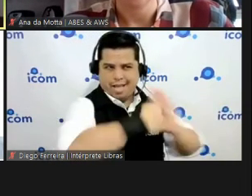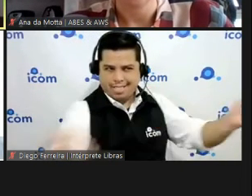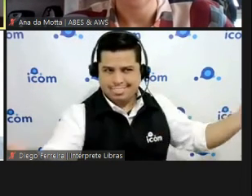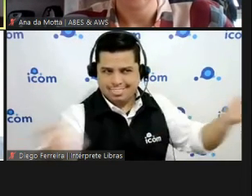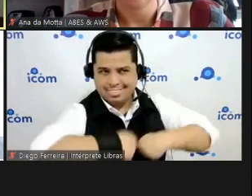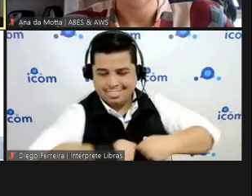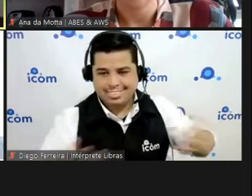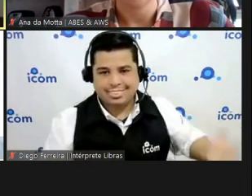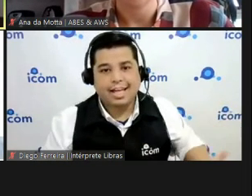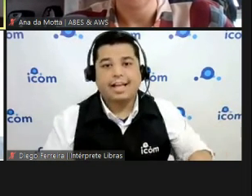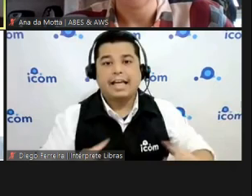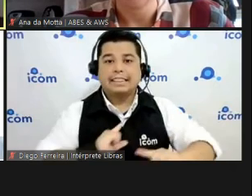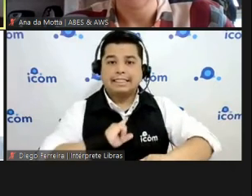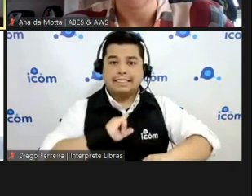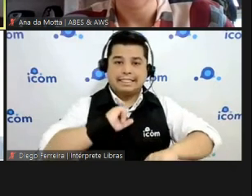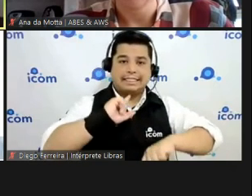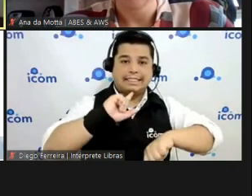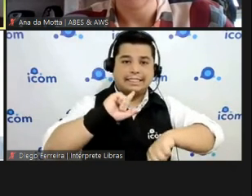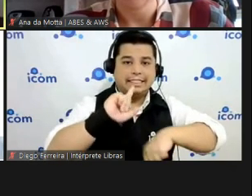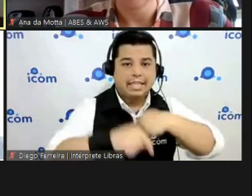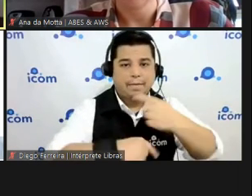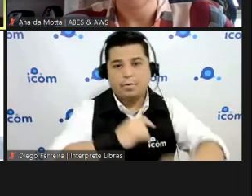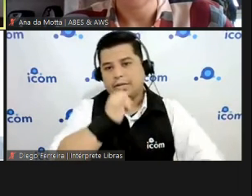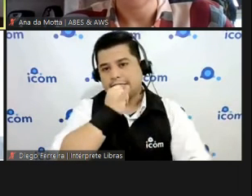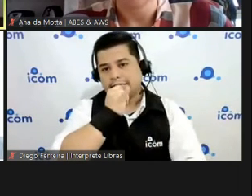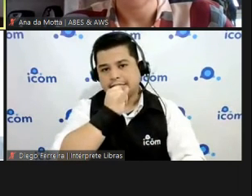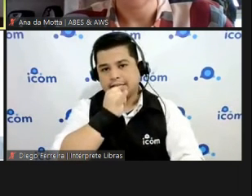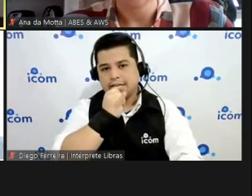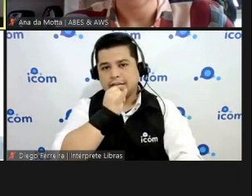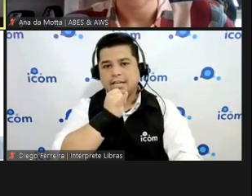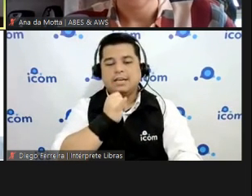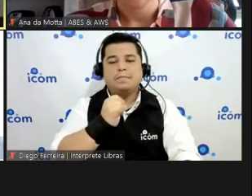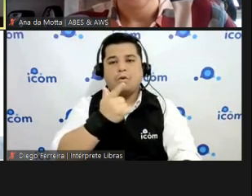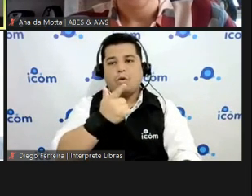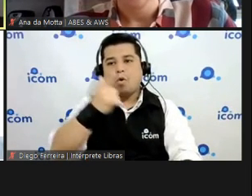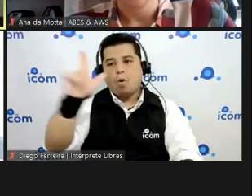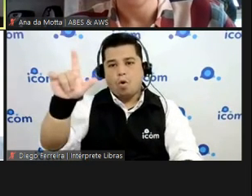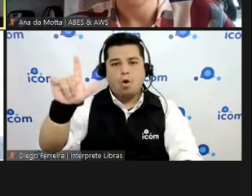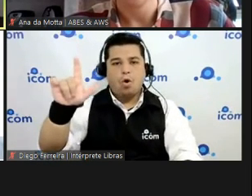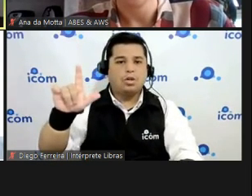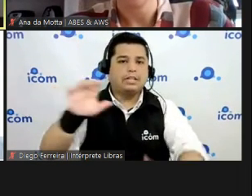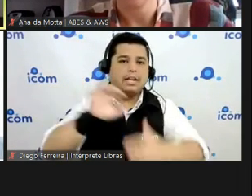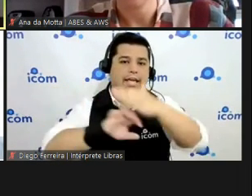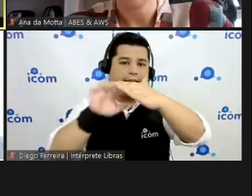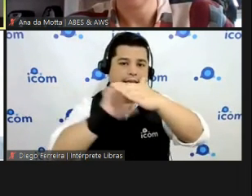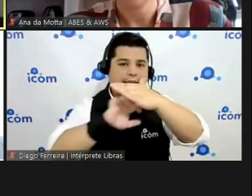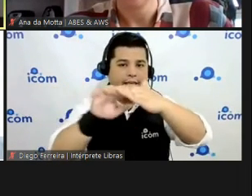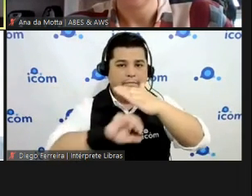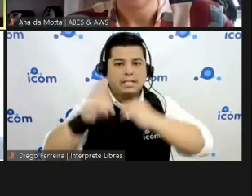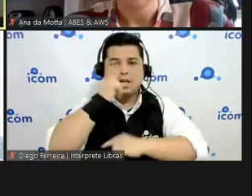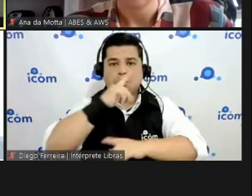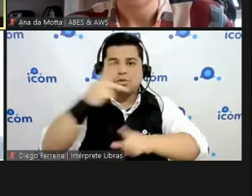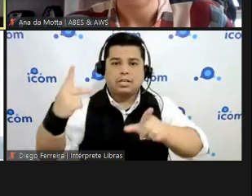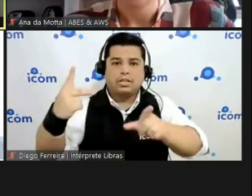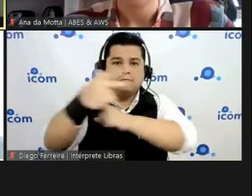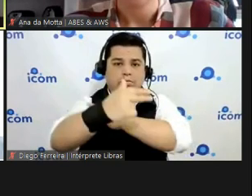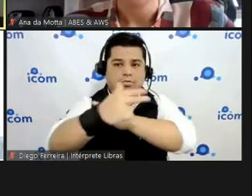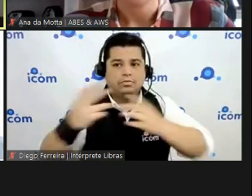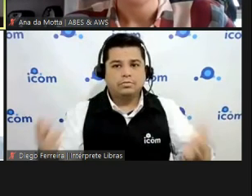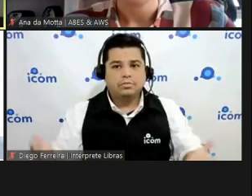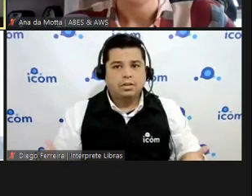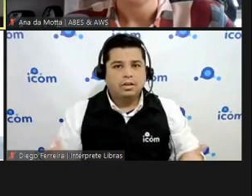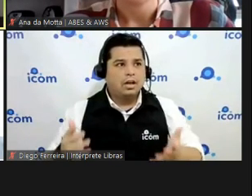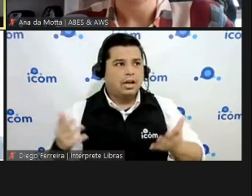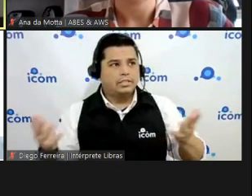lá aí a XPTO da vida ganhou primeiro todas as outras estão excluídas e